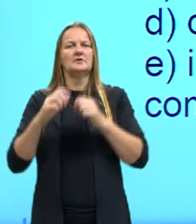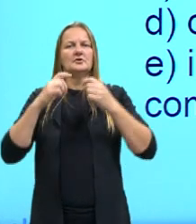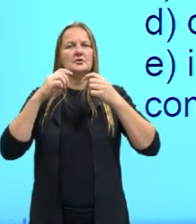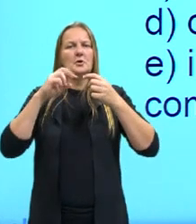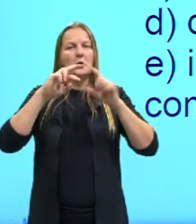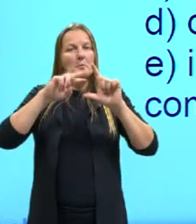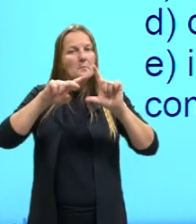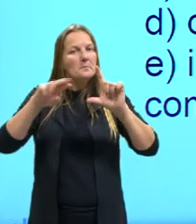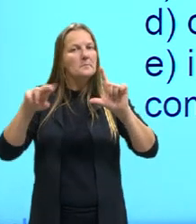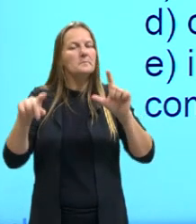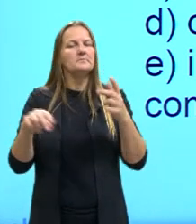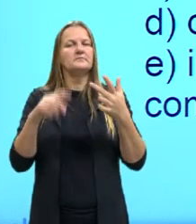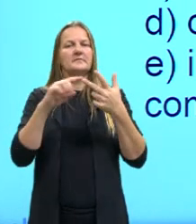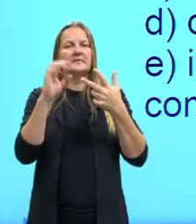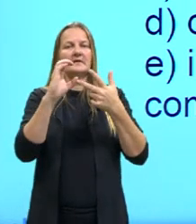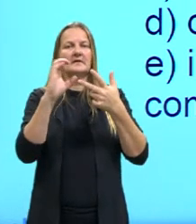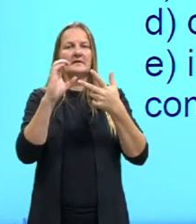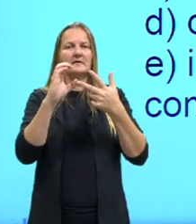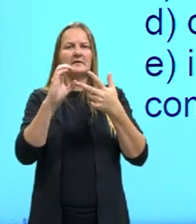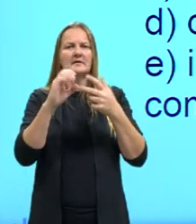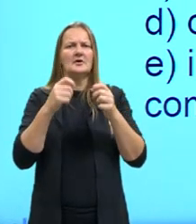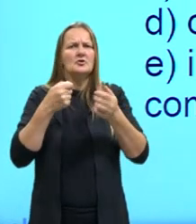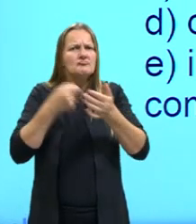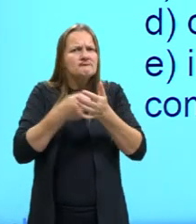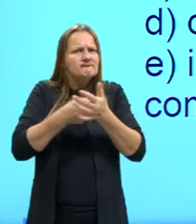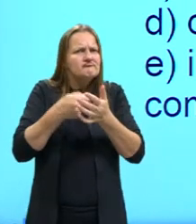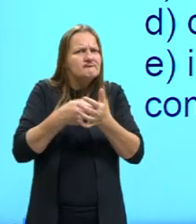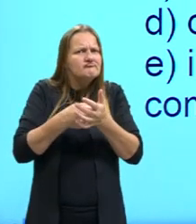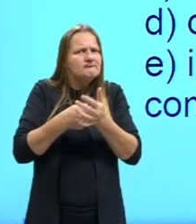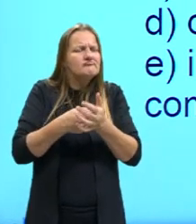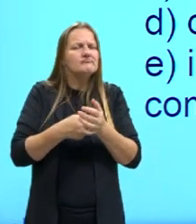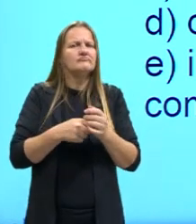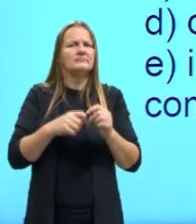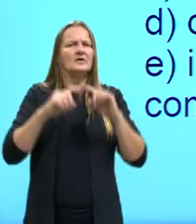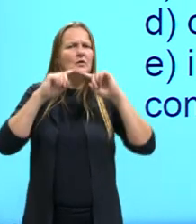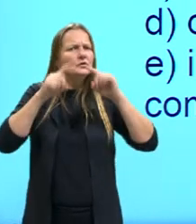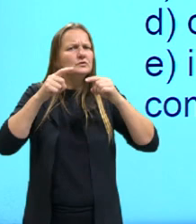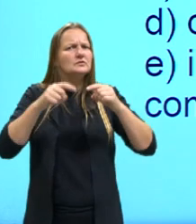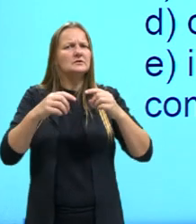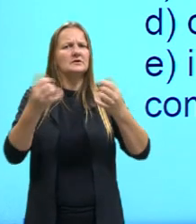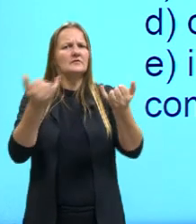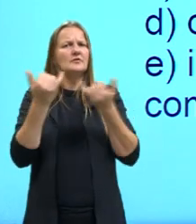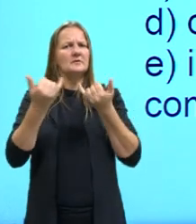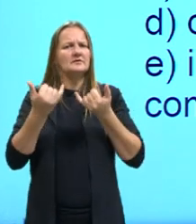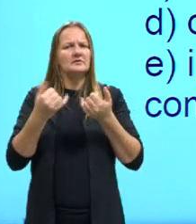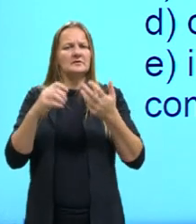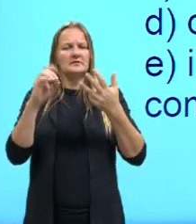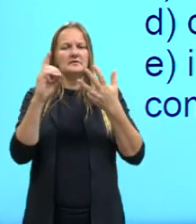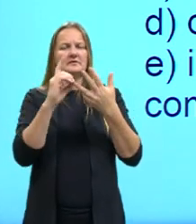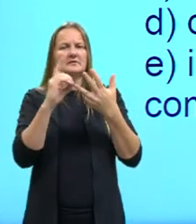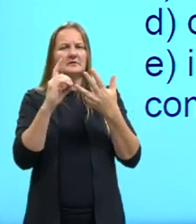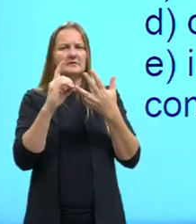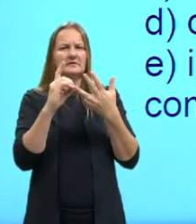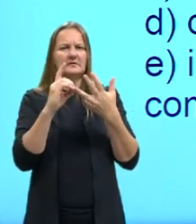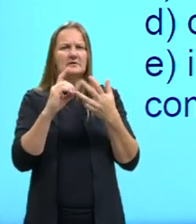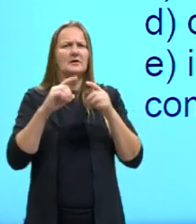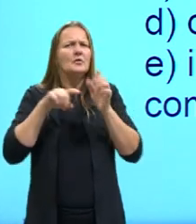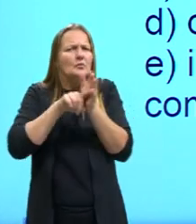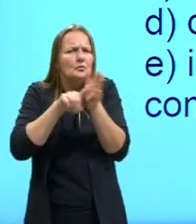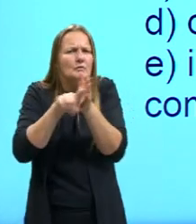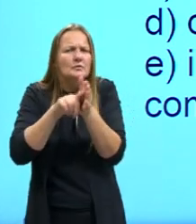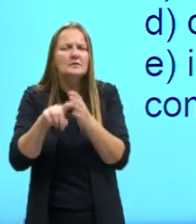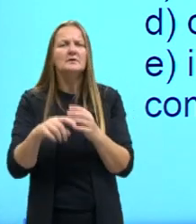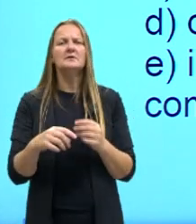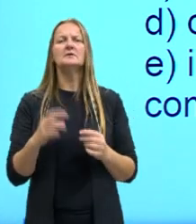letra c contestação das informações disponibilizadas letra d questionamento